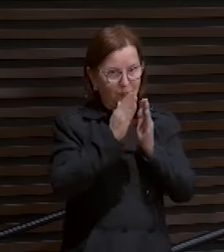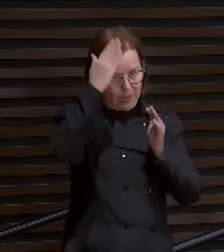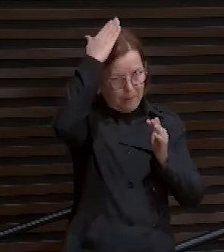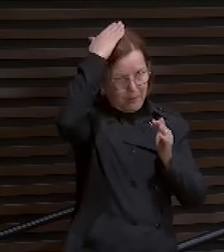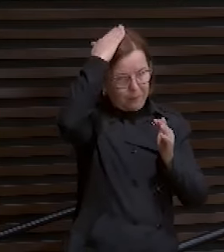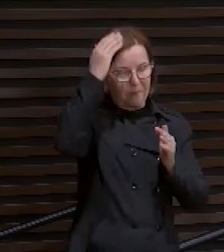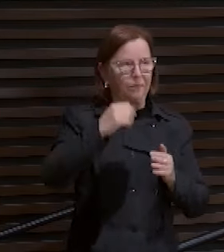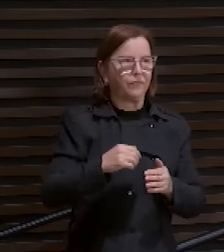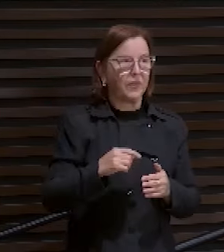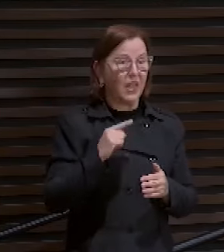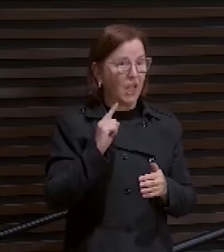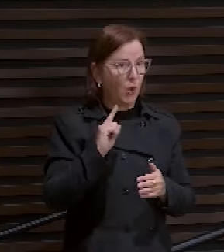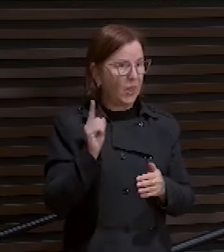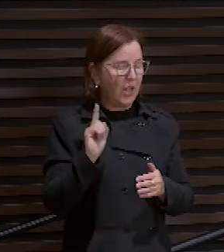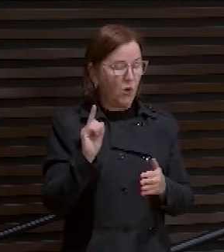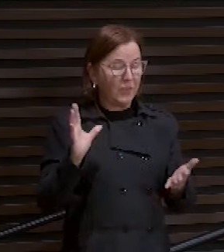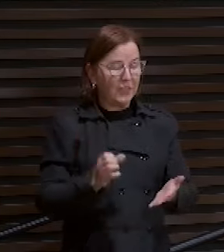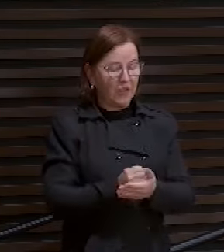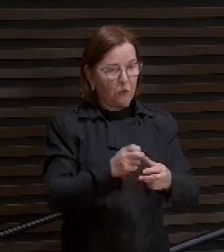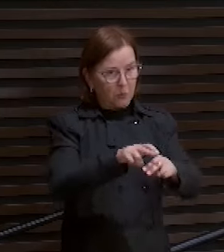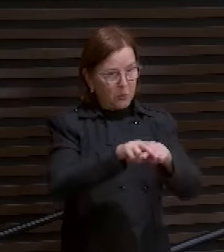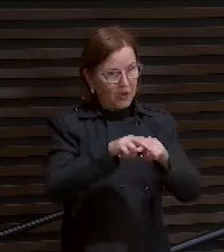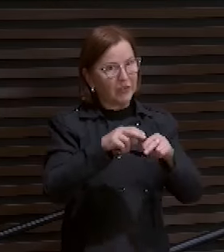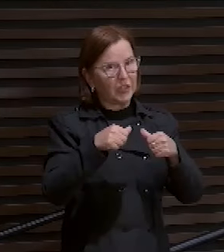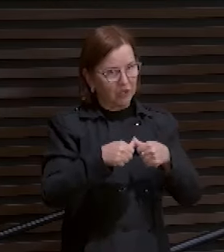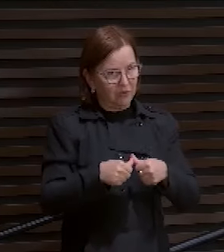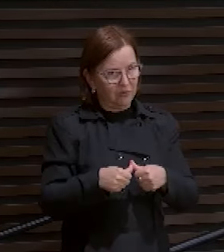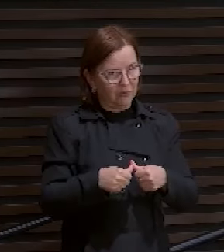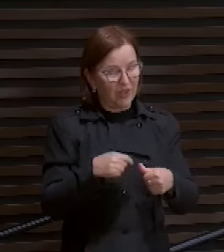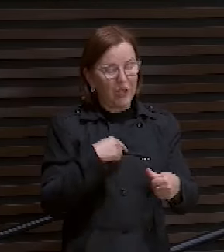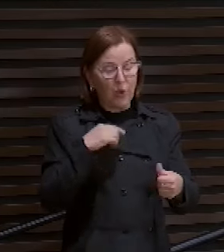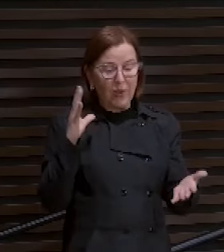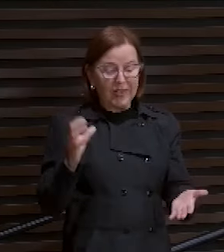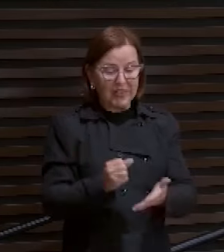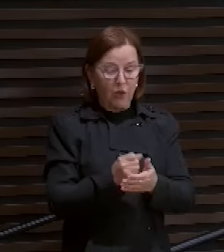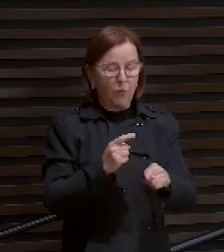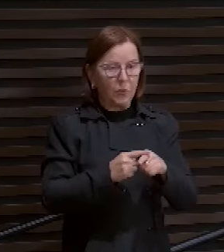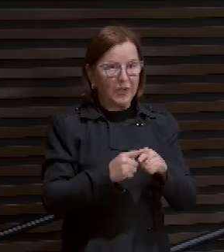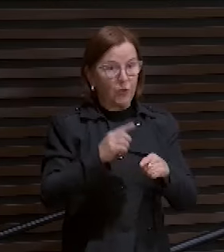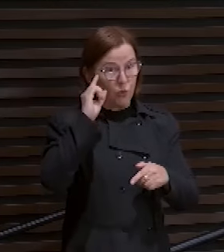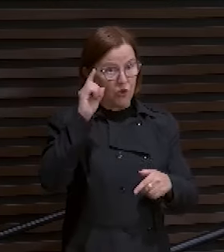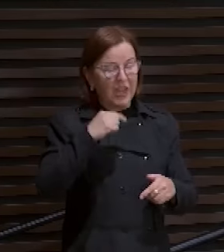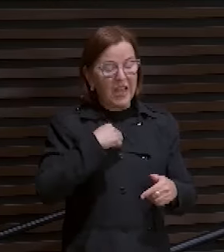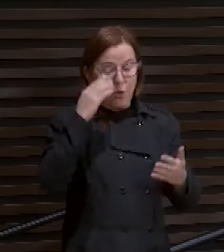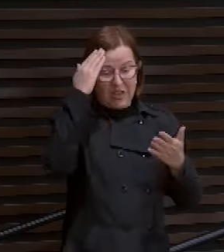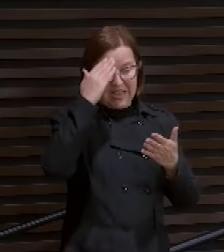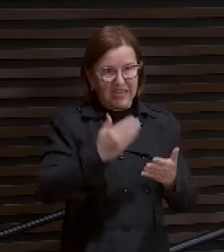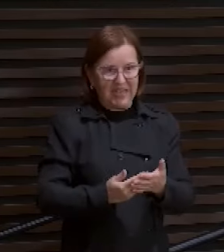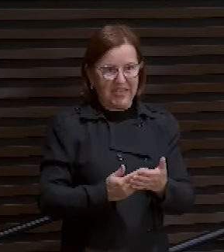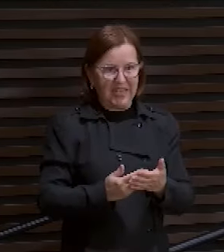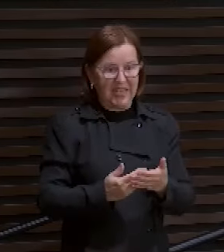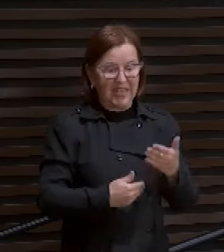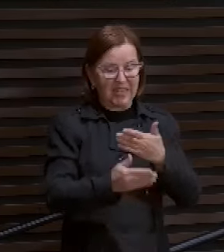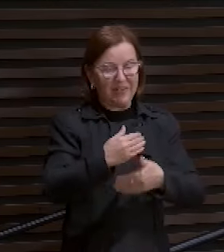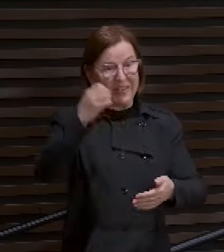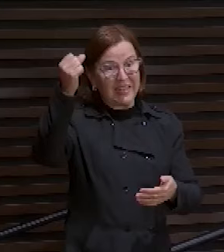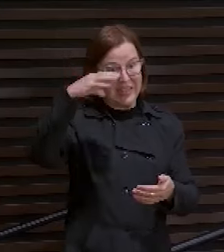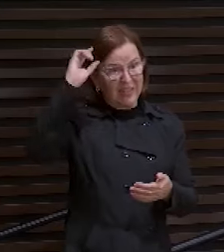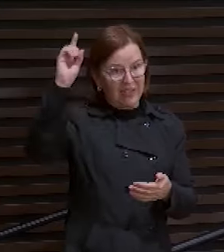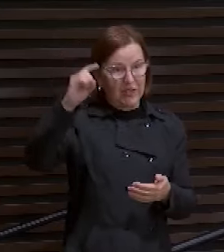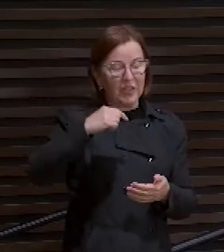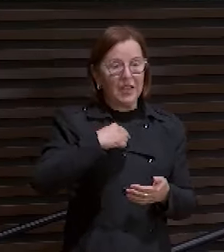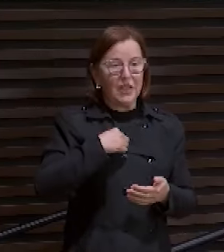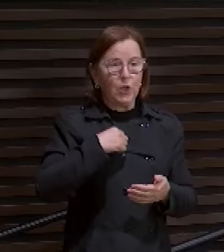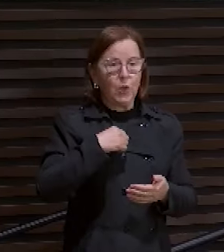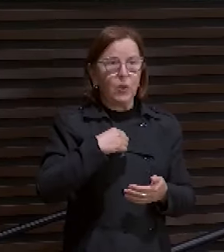Eu não sou salvo por causa disso. Eu sou salvo porque eu crie. Um dia. Por graça divina. Que eu morri com Cristo